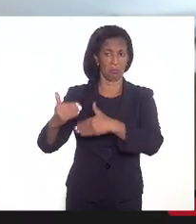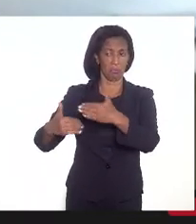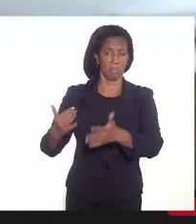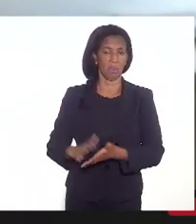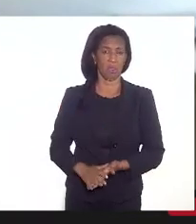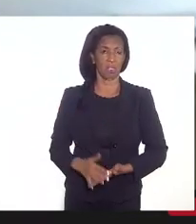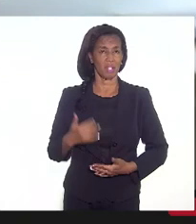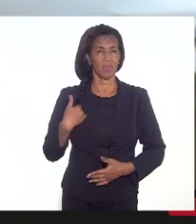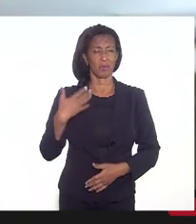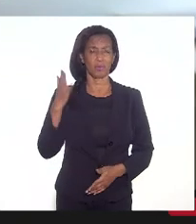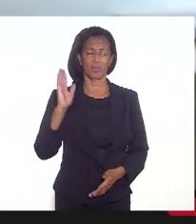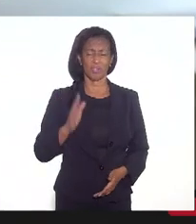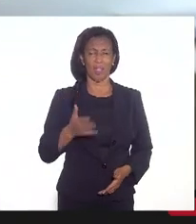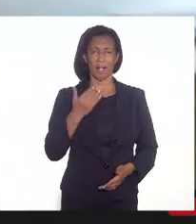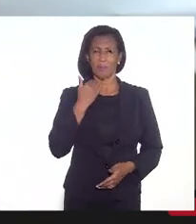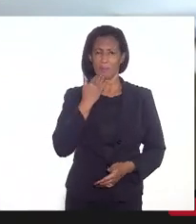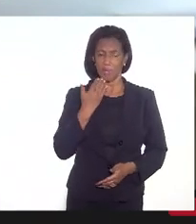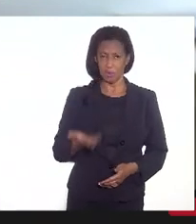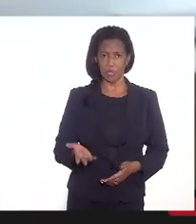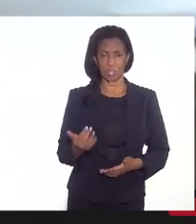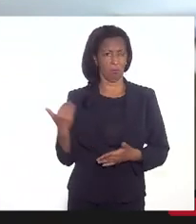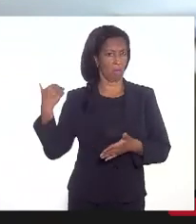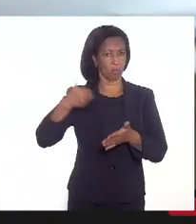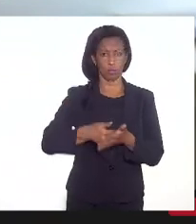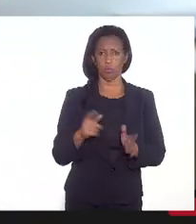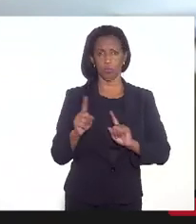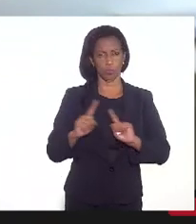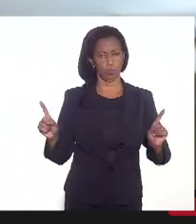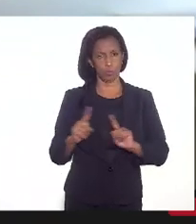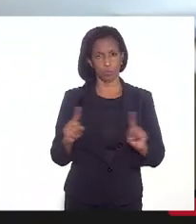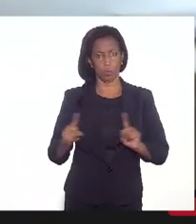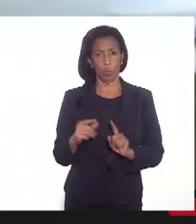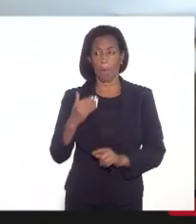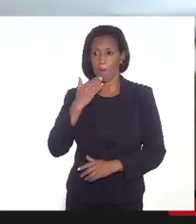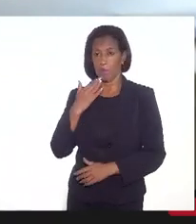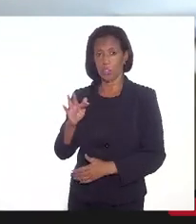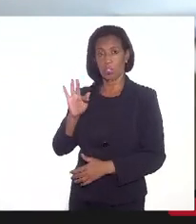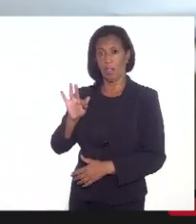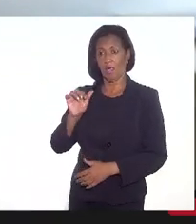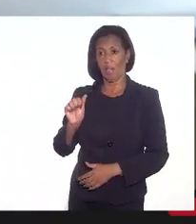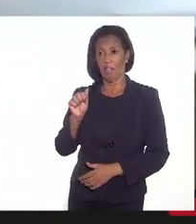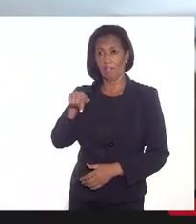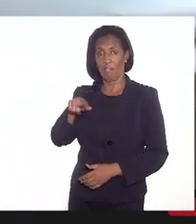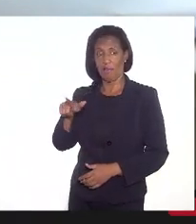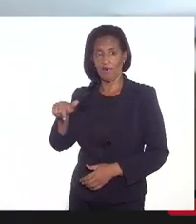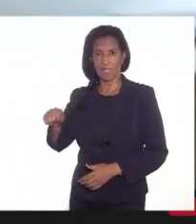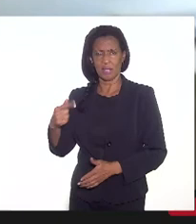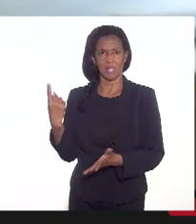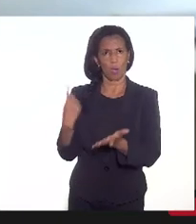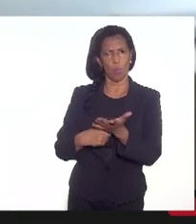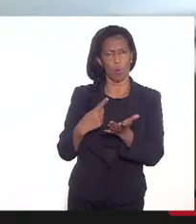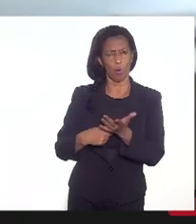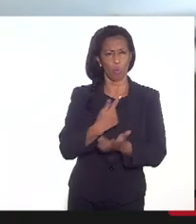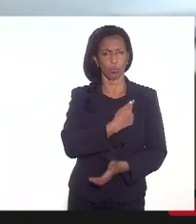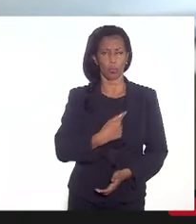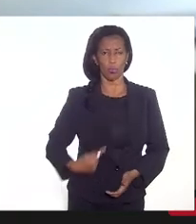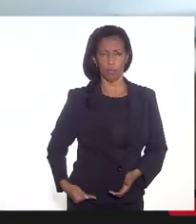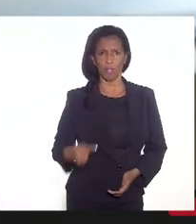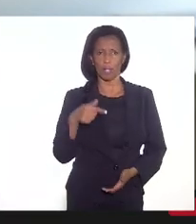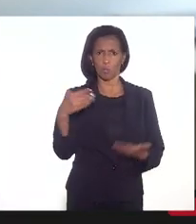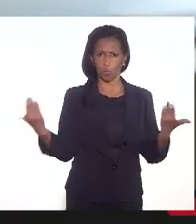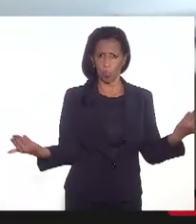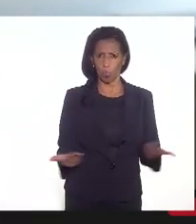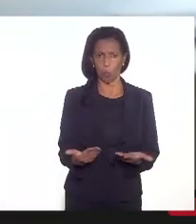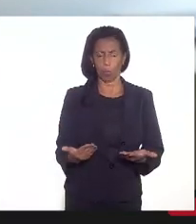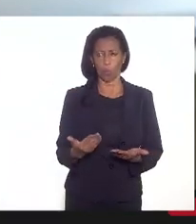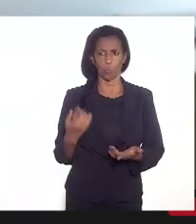requisitei, e ainda não chegou, eu requisitei a Fazenda. O acordo que o governador de exercício